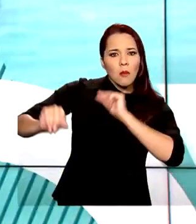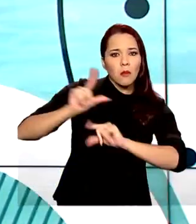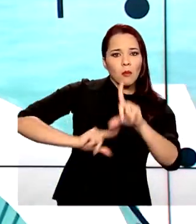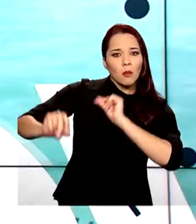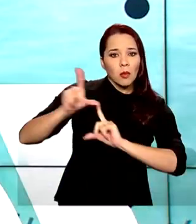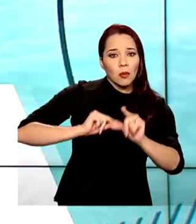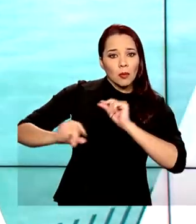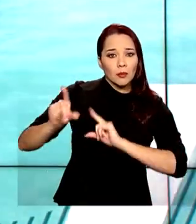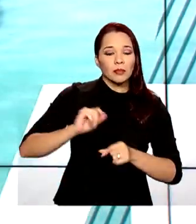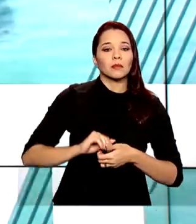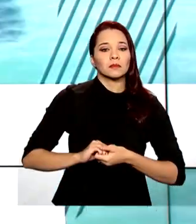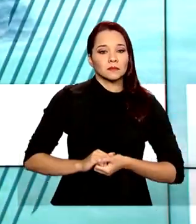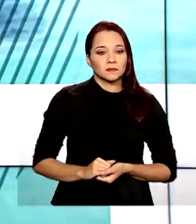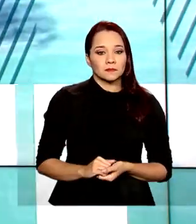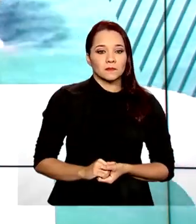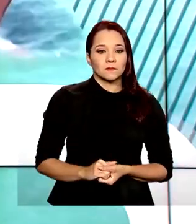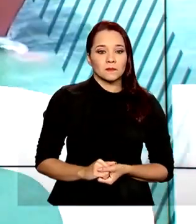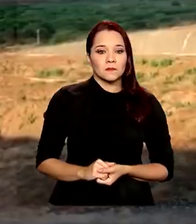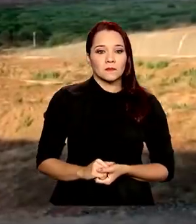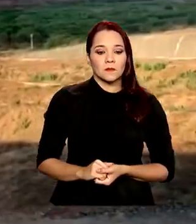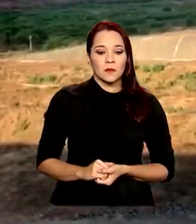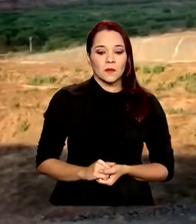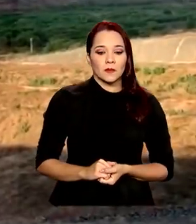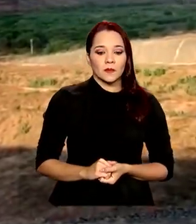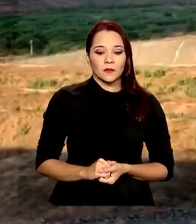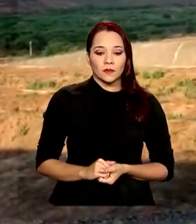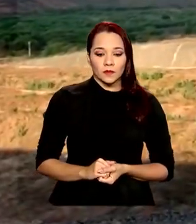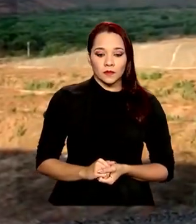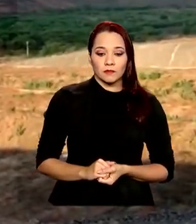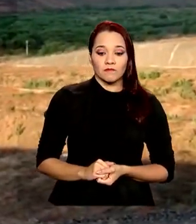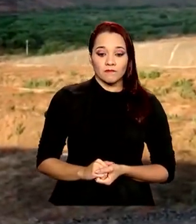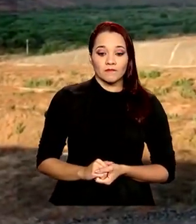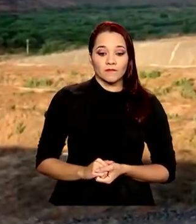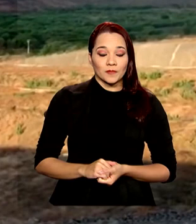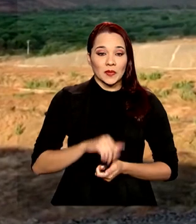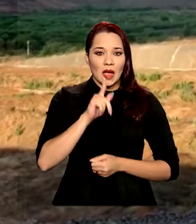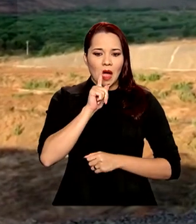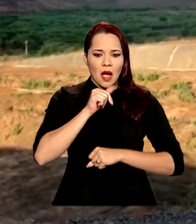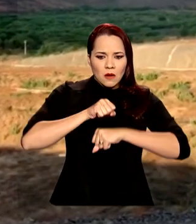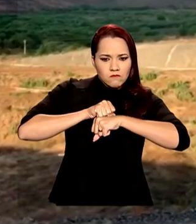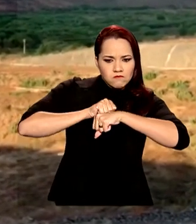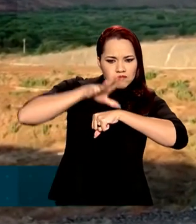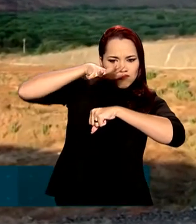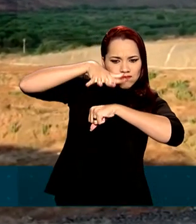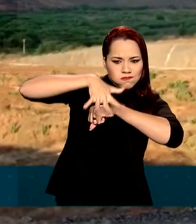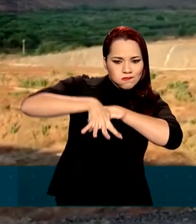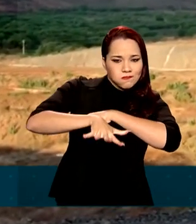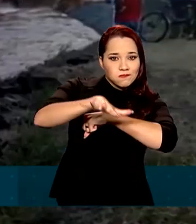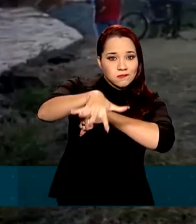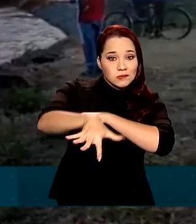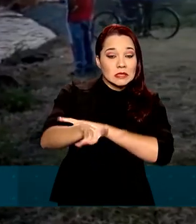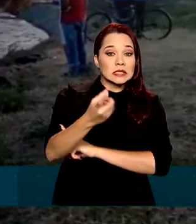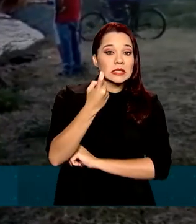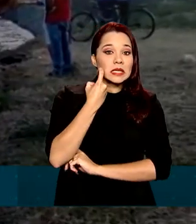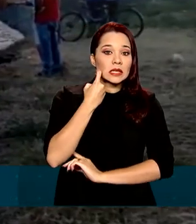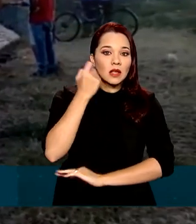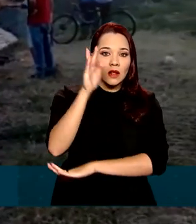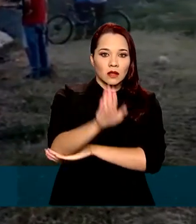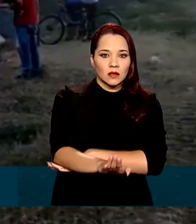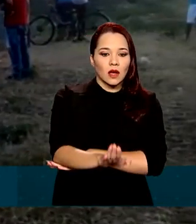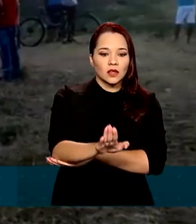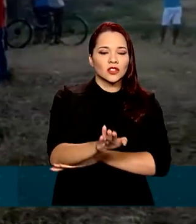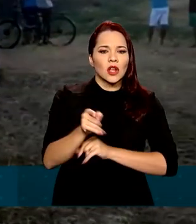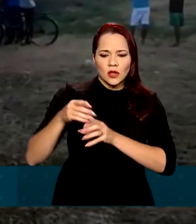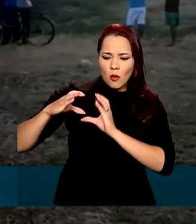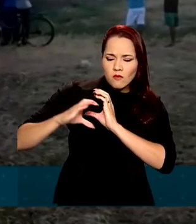de dois quilômetros do reservatório. O vazamento ocorreu na tarde de sexta-feira, na tubulação